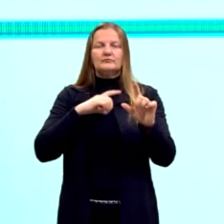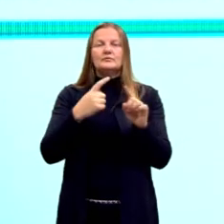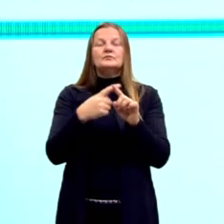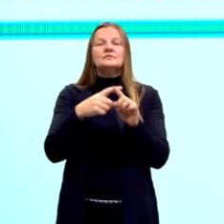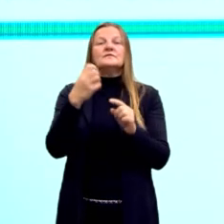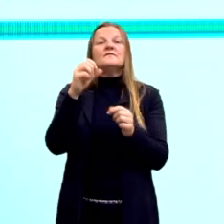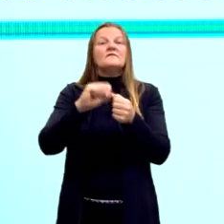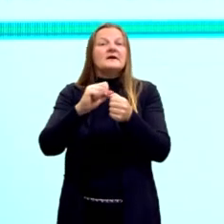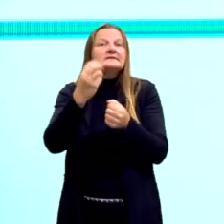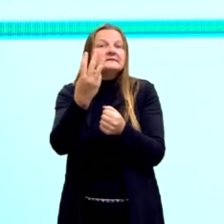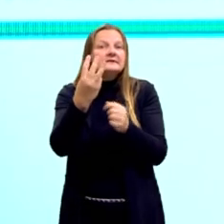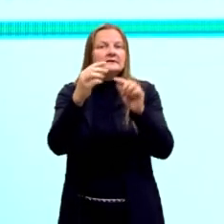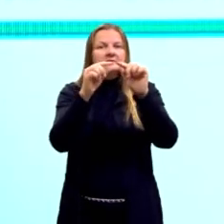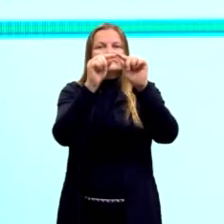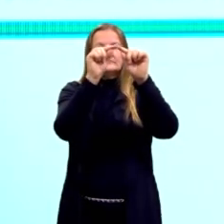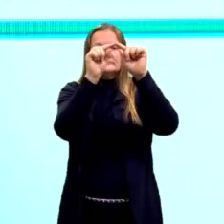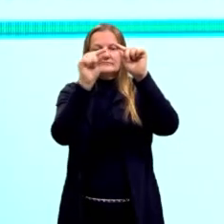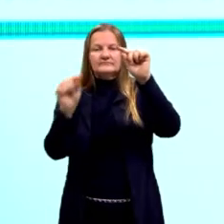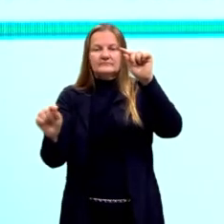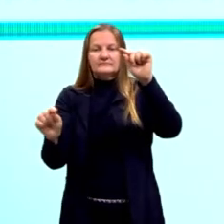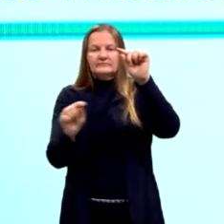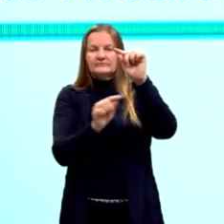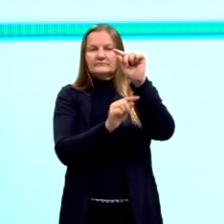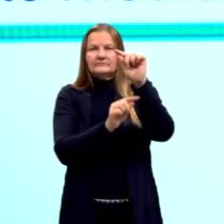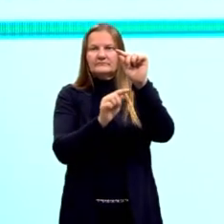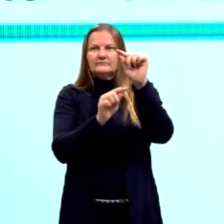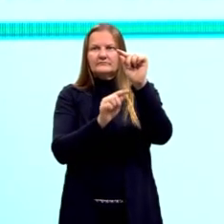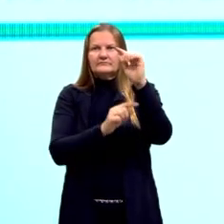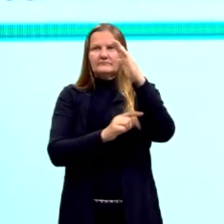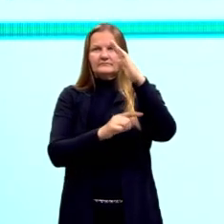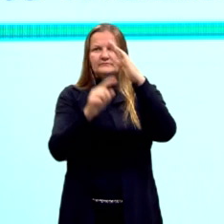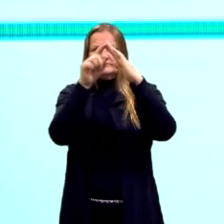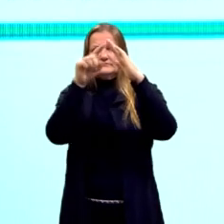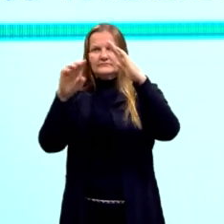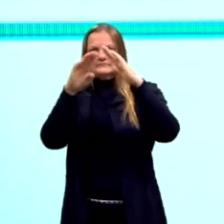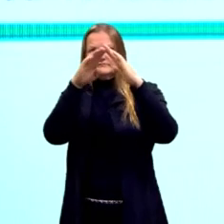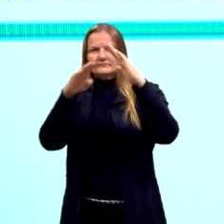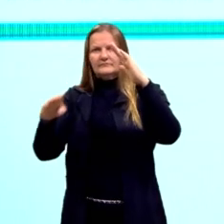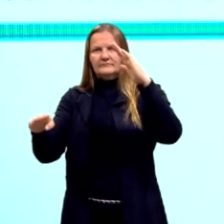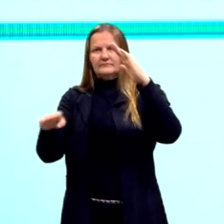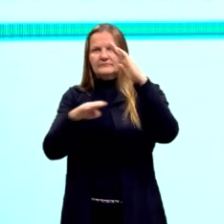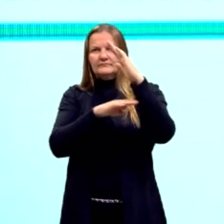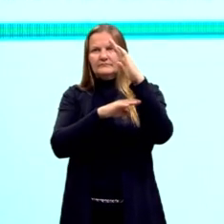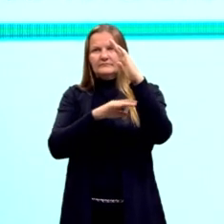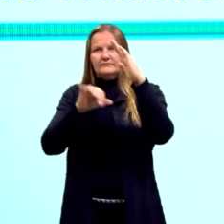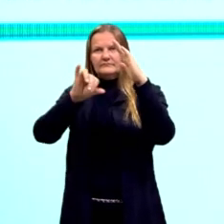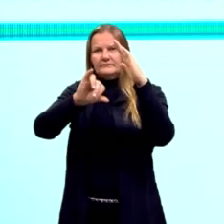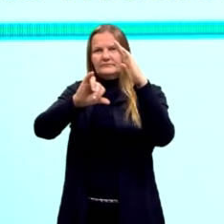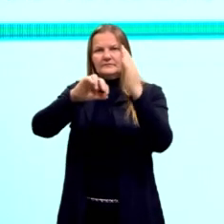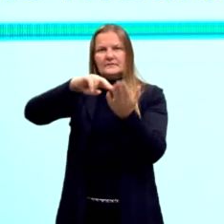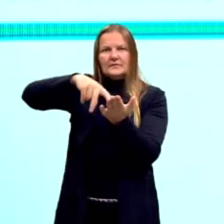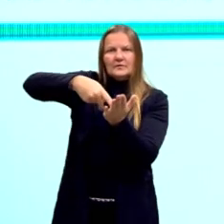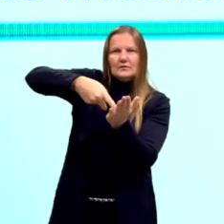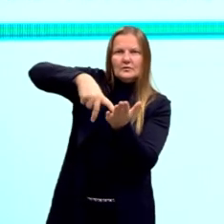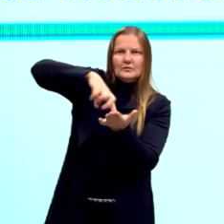as três mediatrizes, nós temos o ponto de encontro, chamado, então, circuncentro.